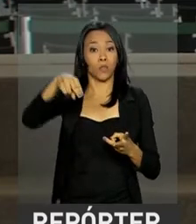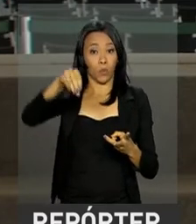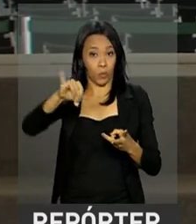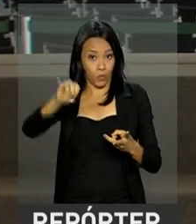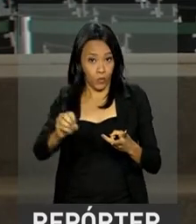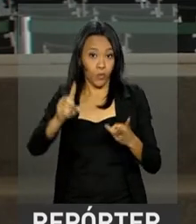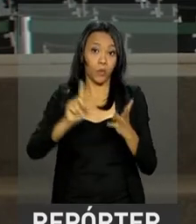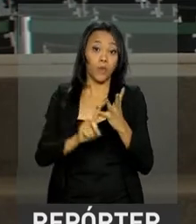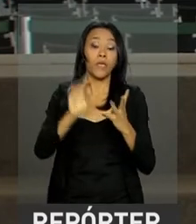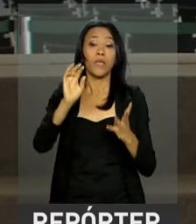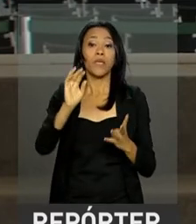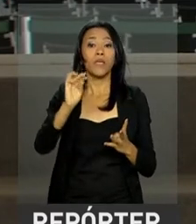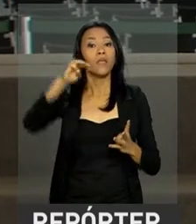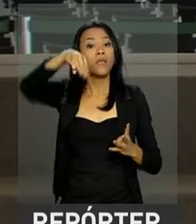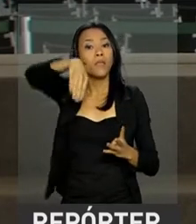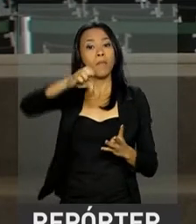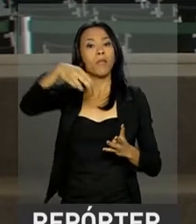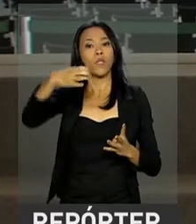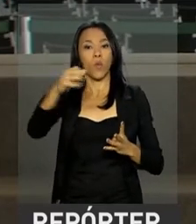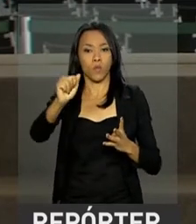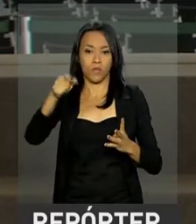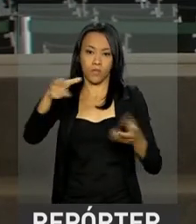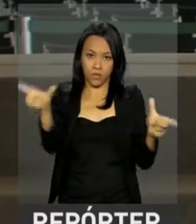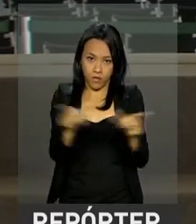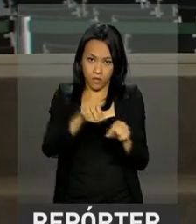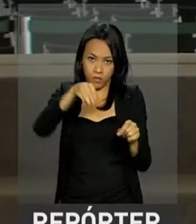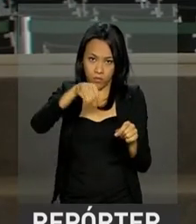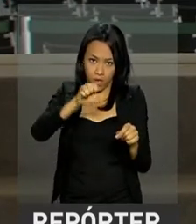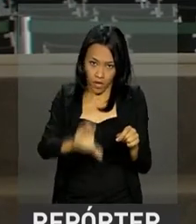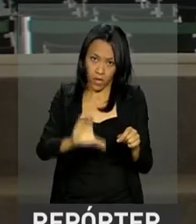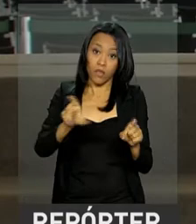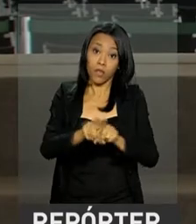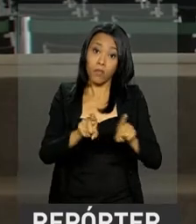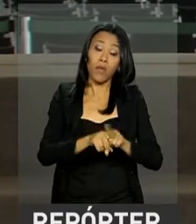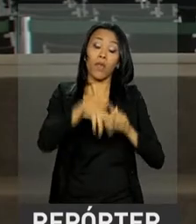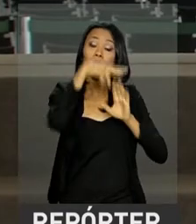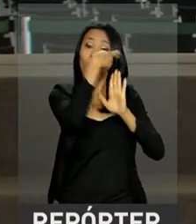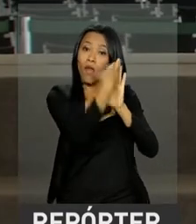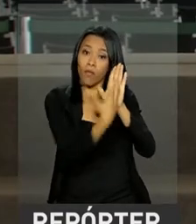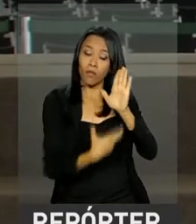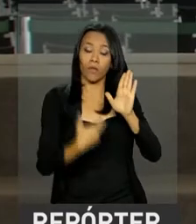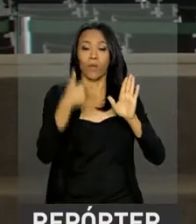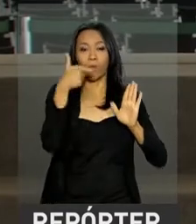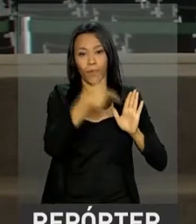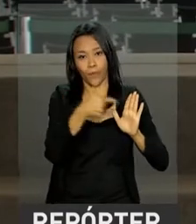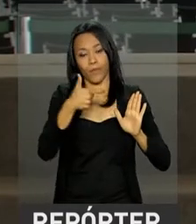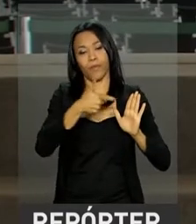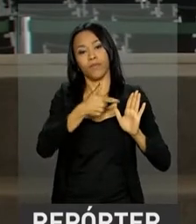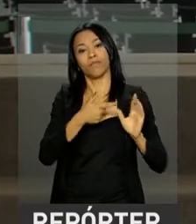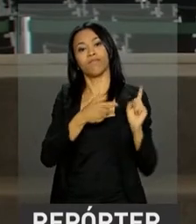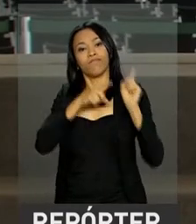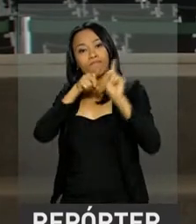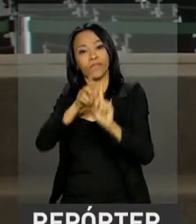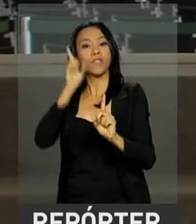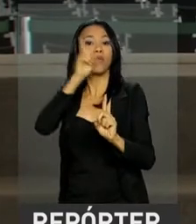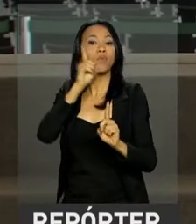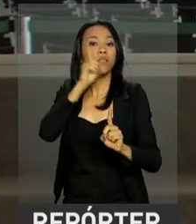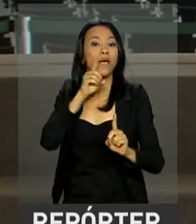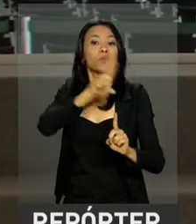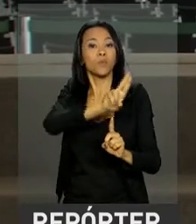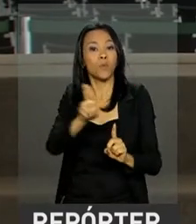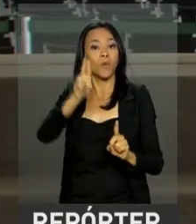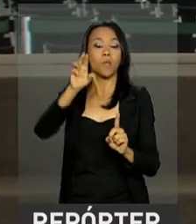e Mendonça Filho da Educação. Além do relator do projeto da reforma da Previdência na Câmara, deputado Arthur